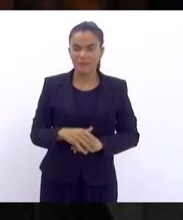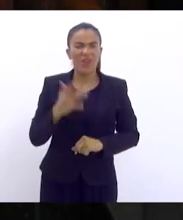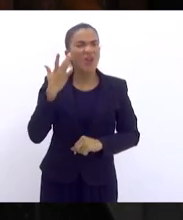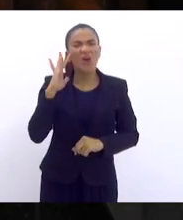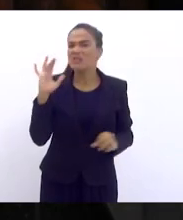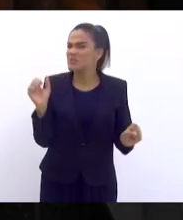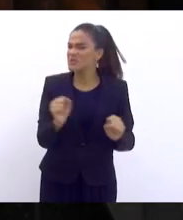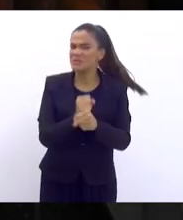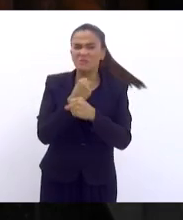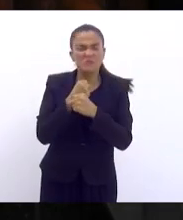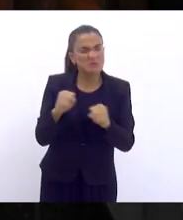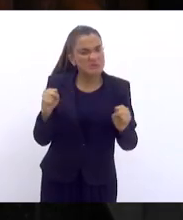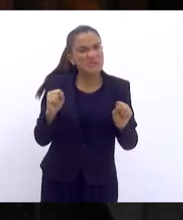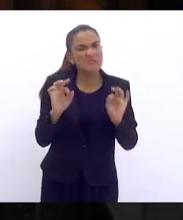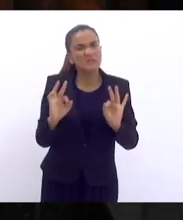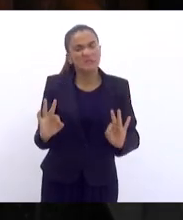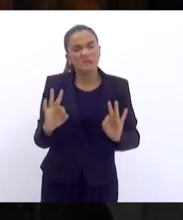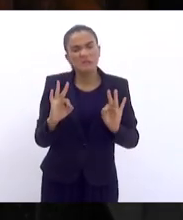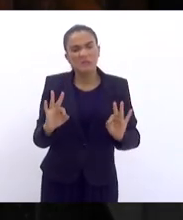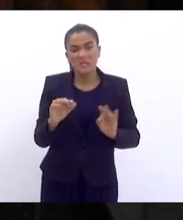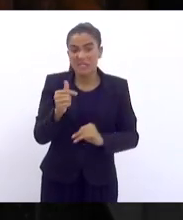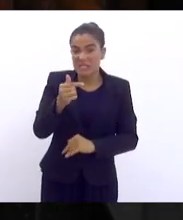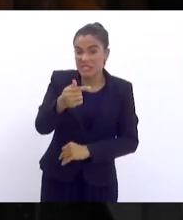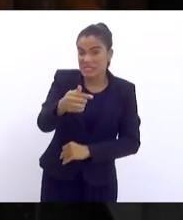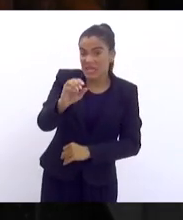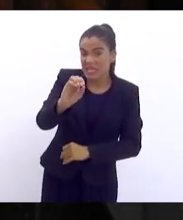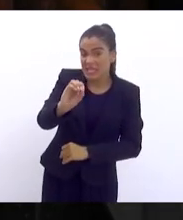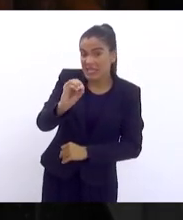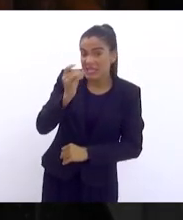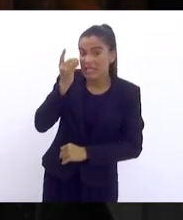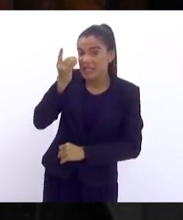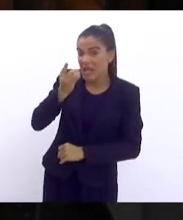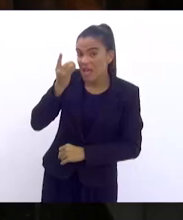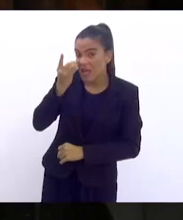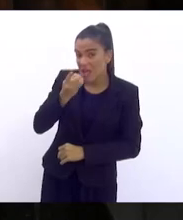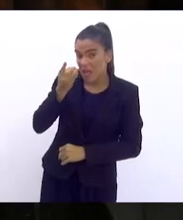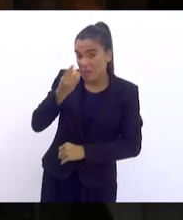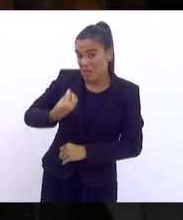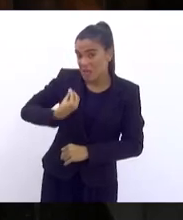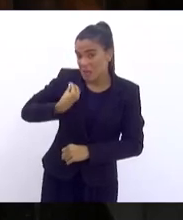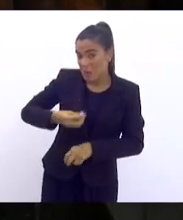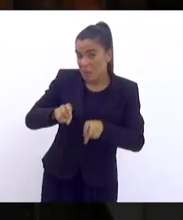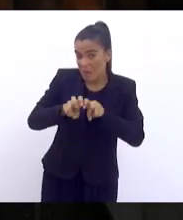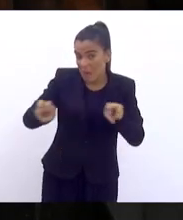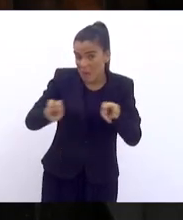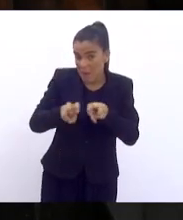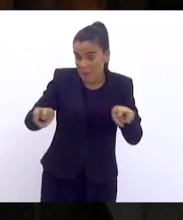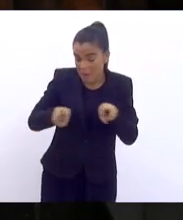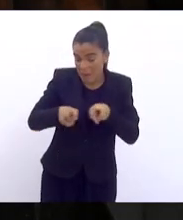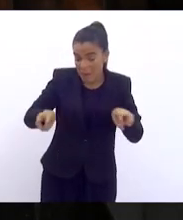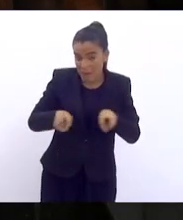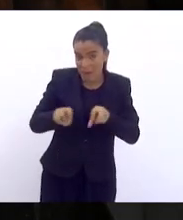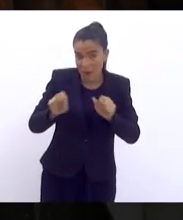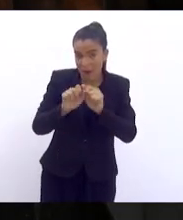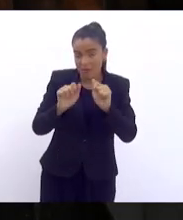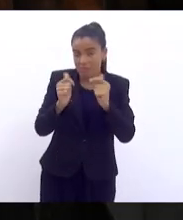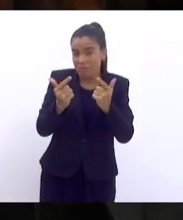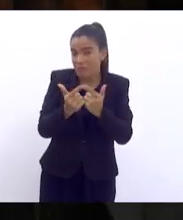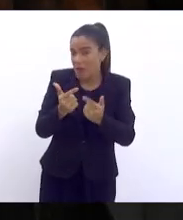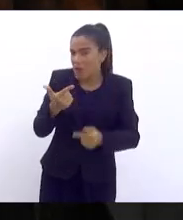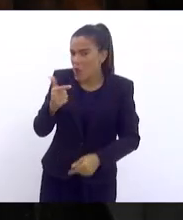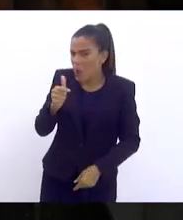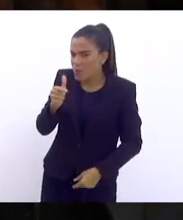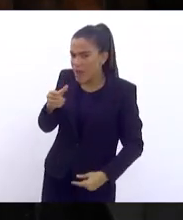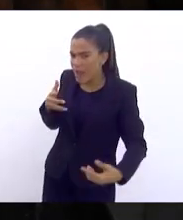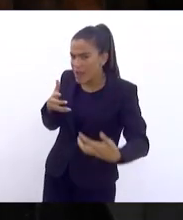impossível que os 70 deputados que estão na casa não tenham pontos em